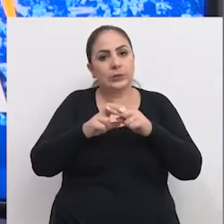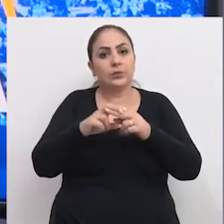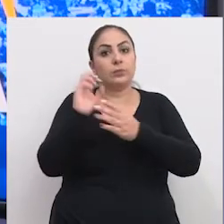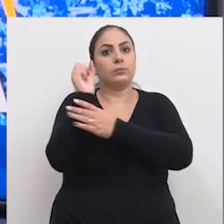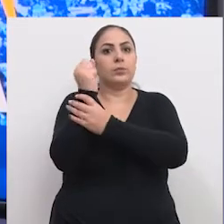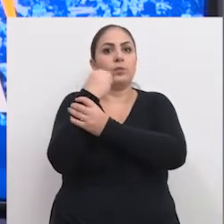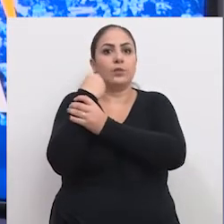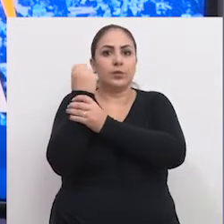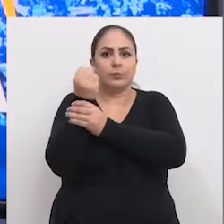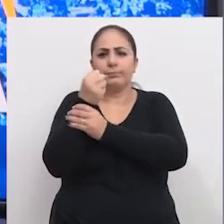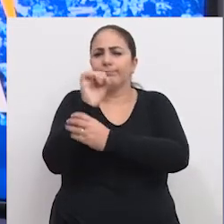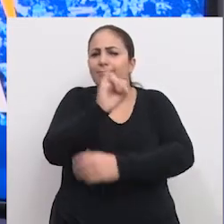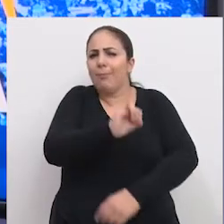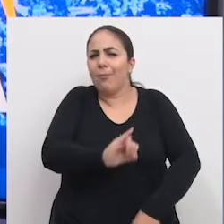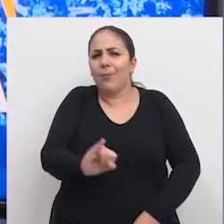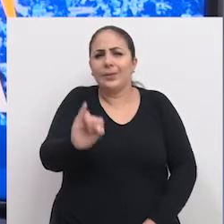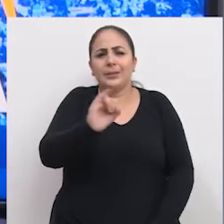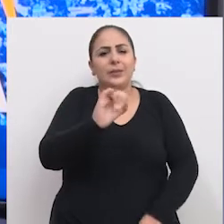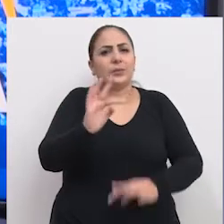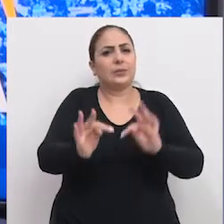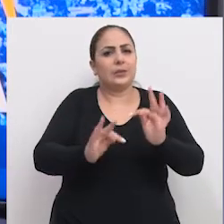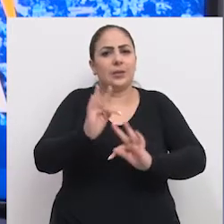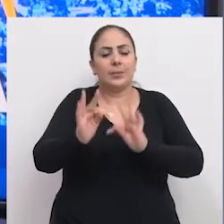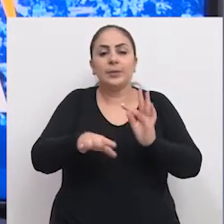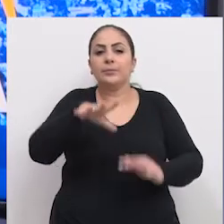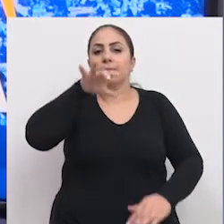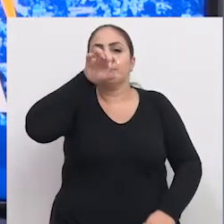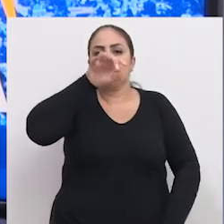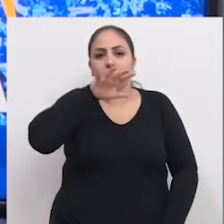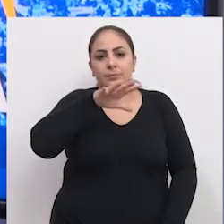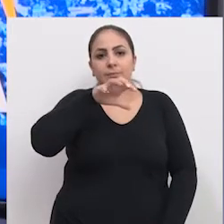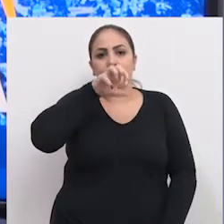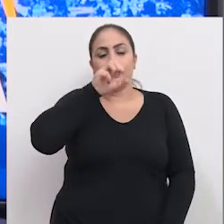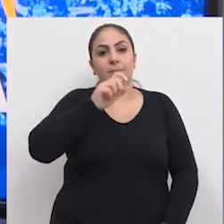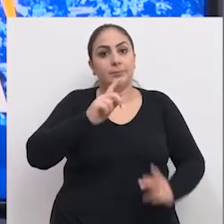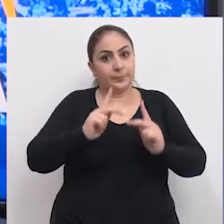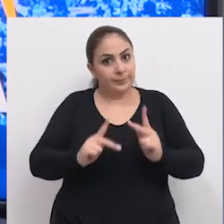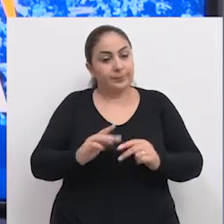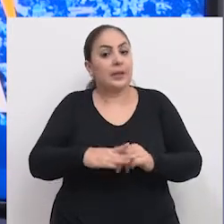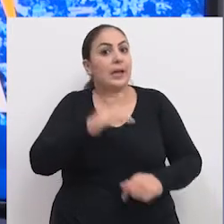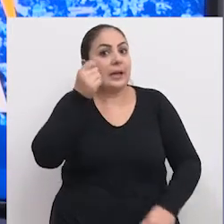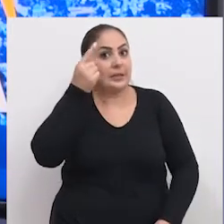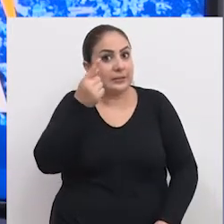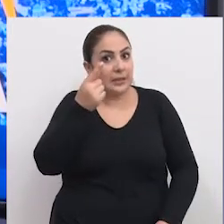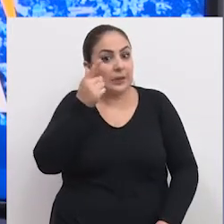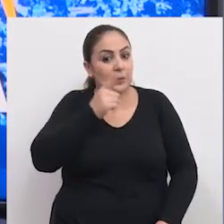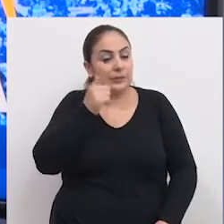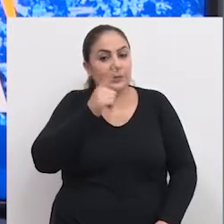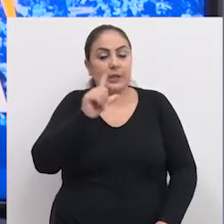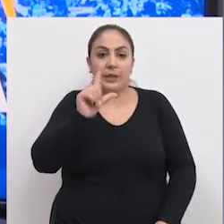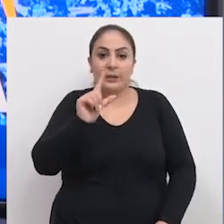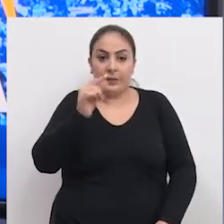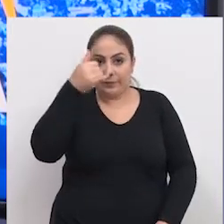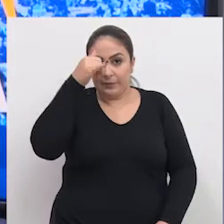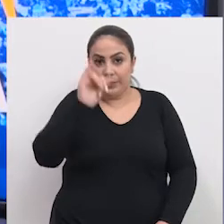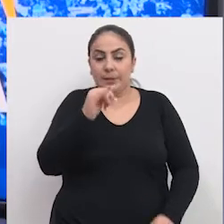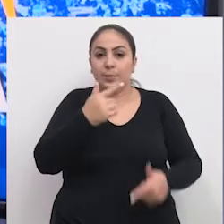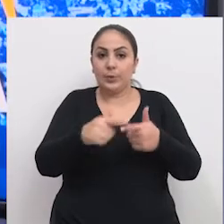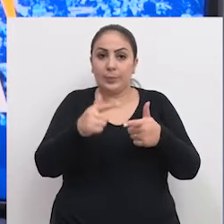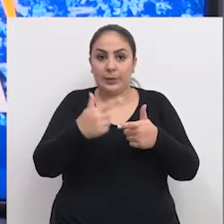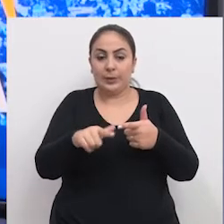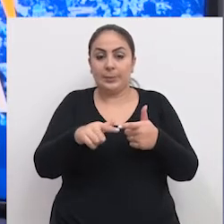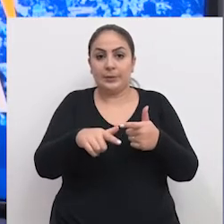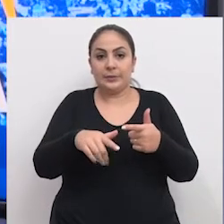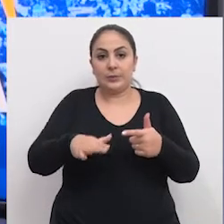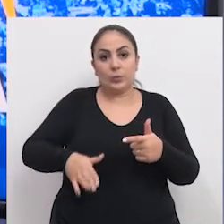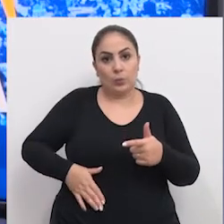fisioterapeuta é essencial no tratamento respiratório dos pacientes. A ideia é prevenir complicações